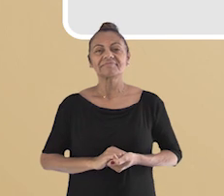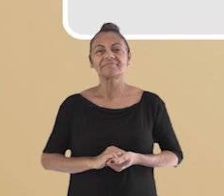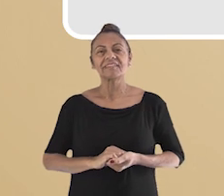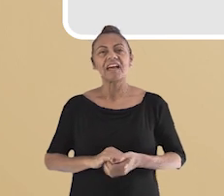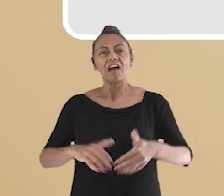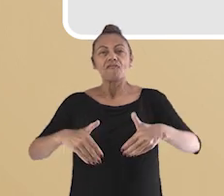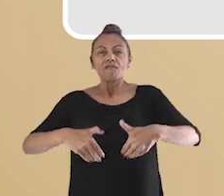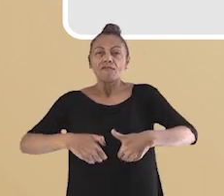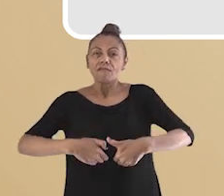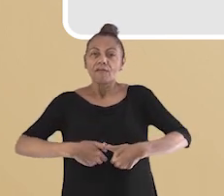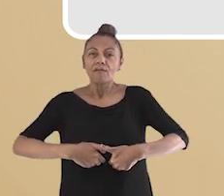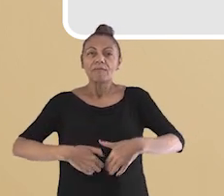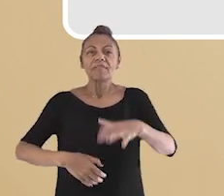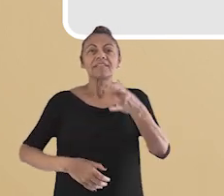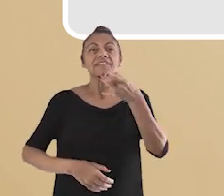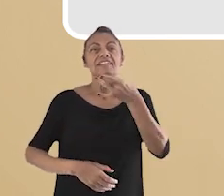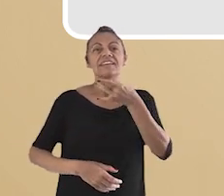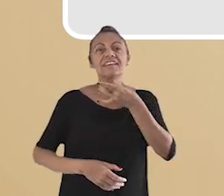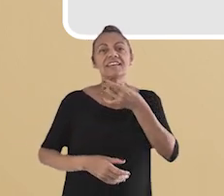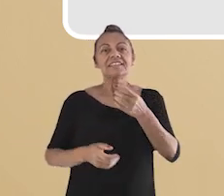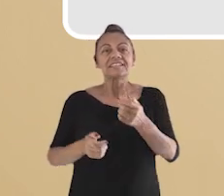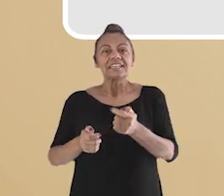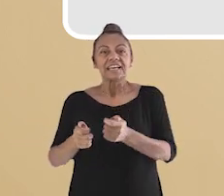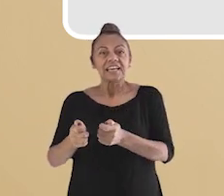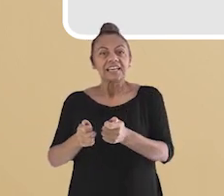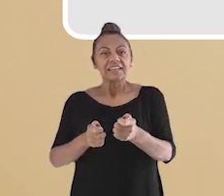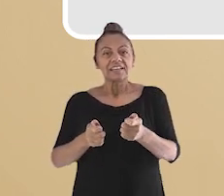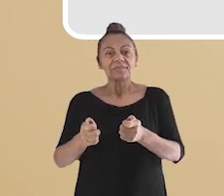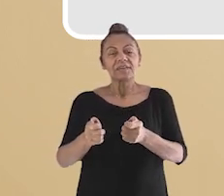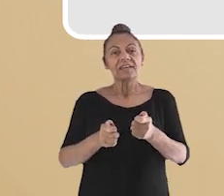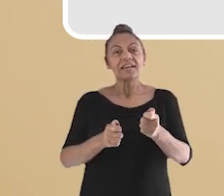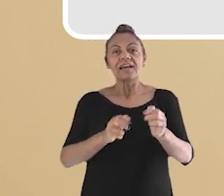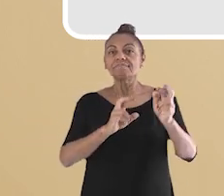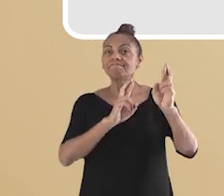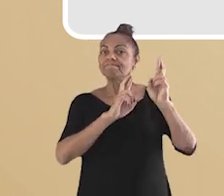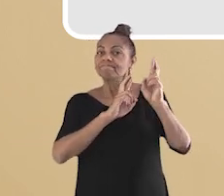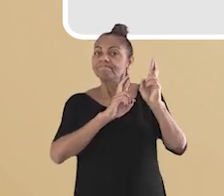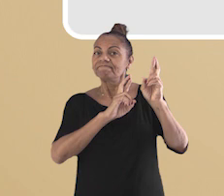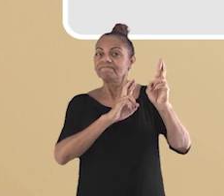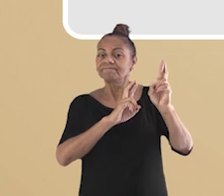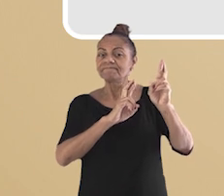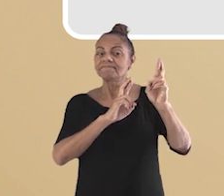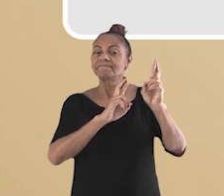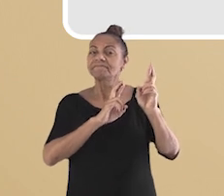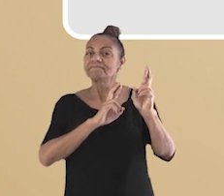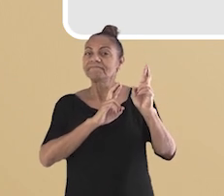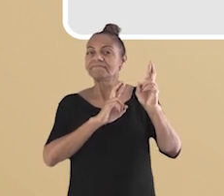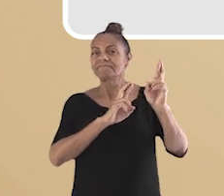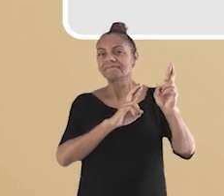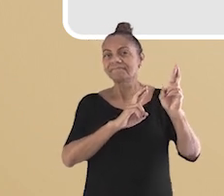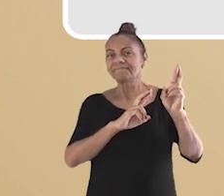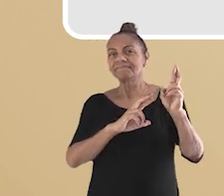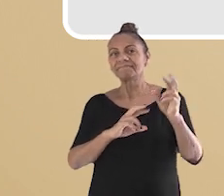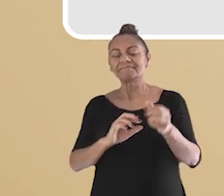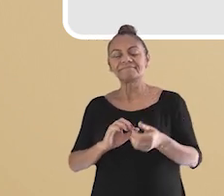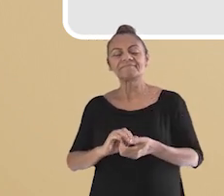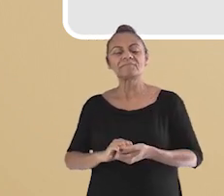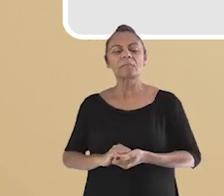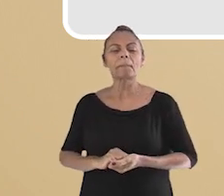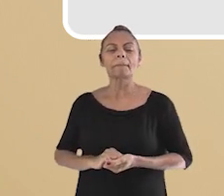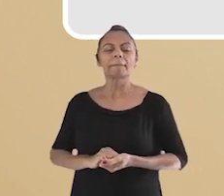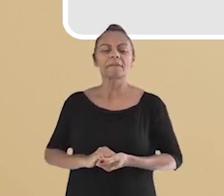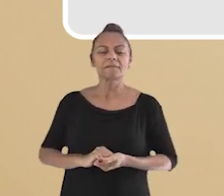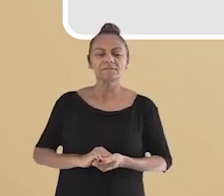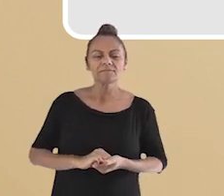Equilibrar a fome e a sede, a expectativa na linha fina que se tem